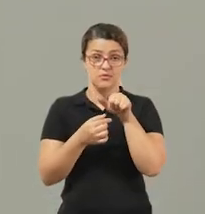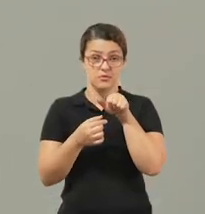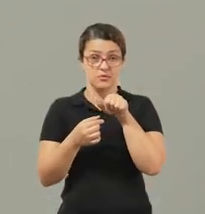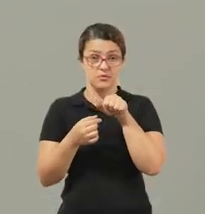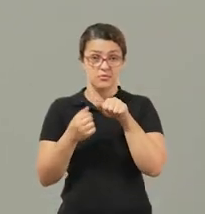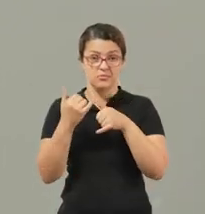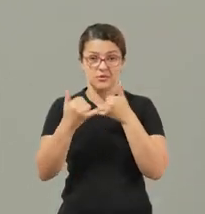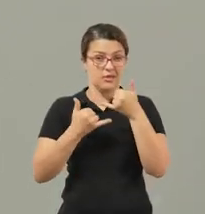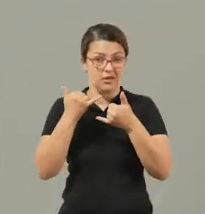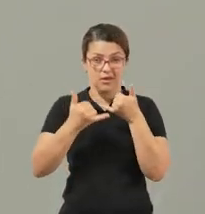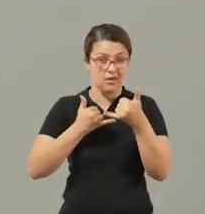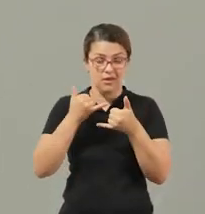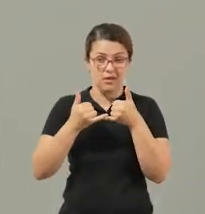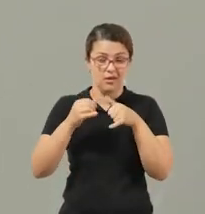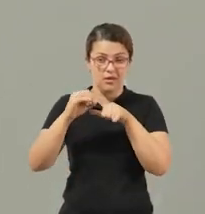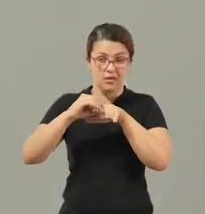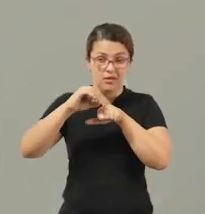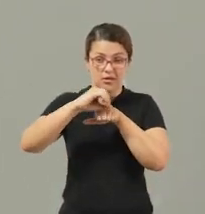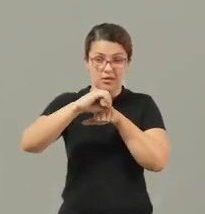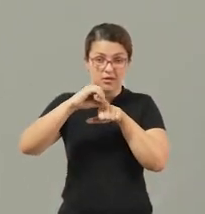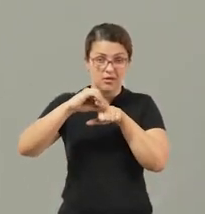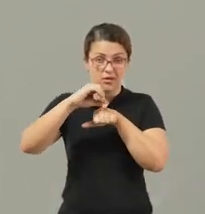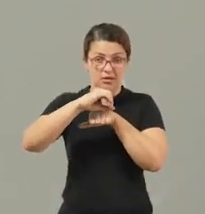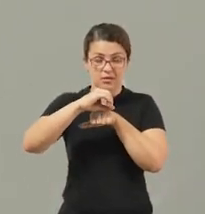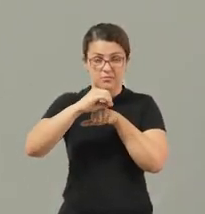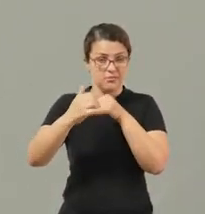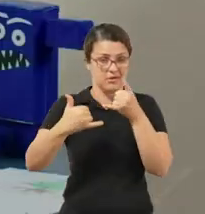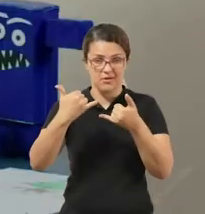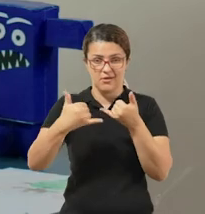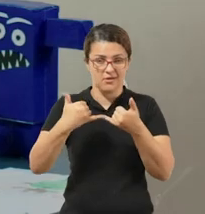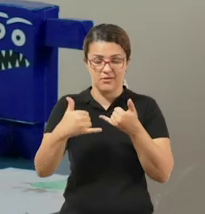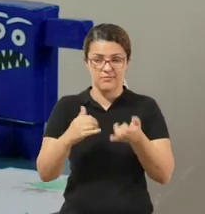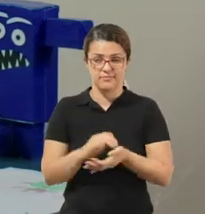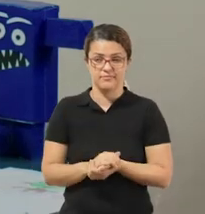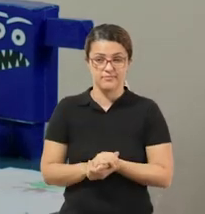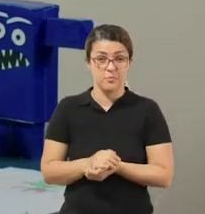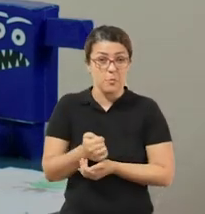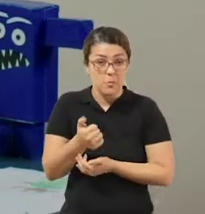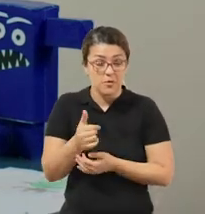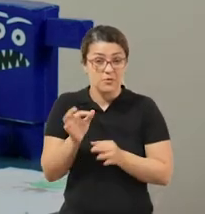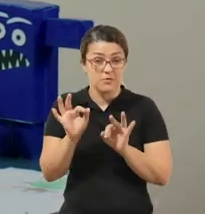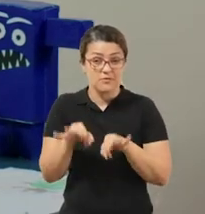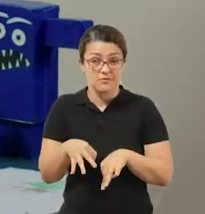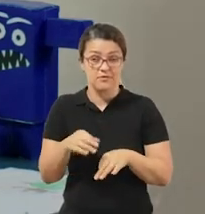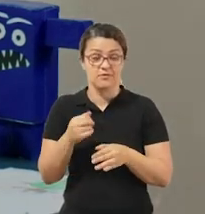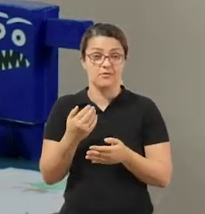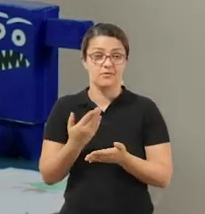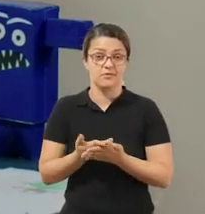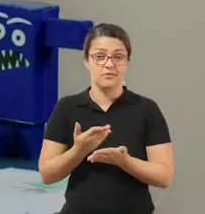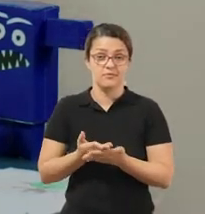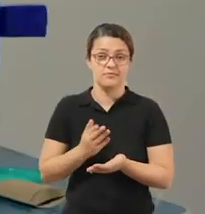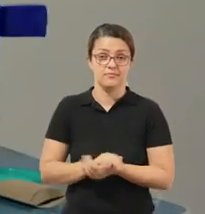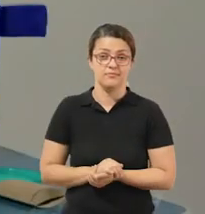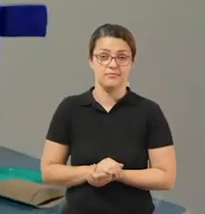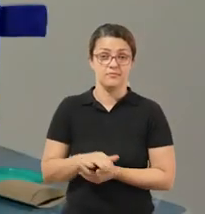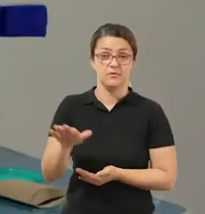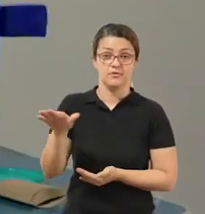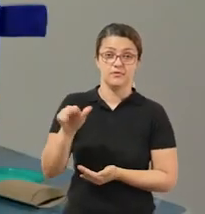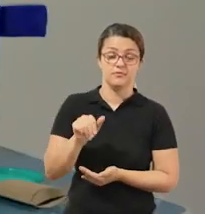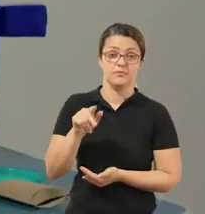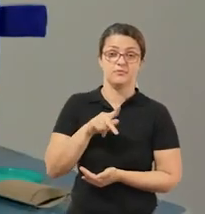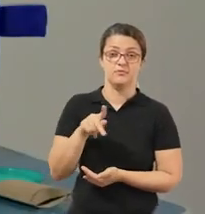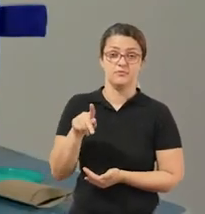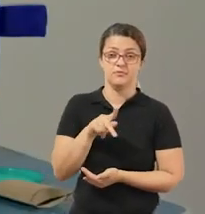brincar. E agora, nós estamos quase terminando a nossa aula. Eu vou